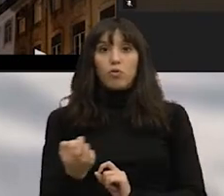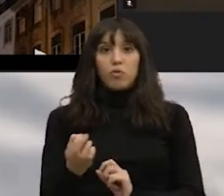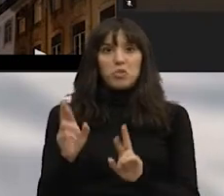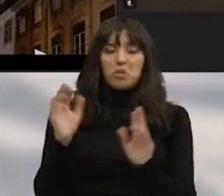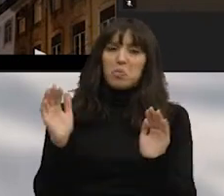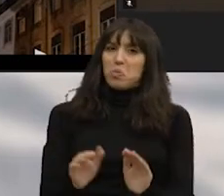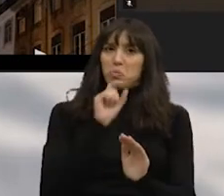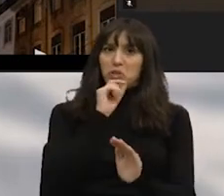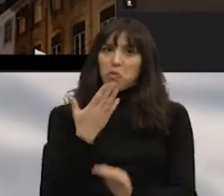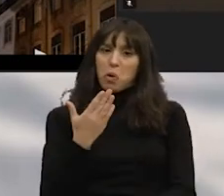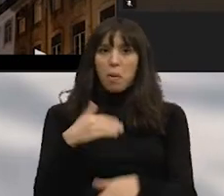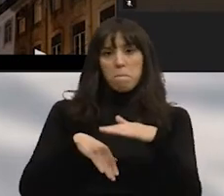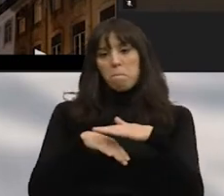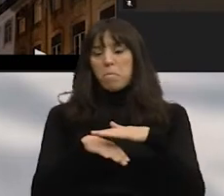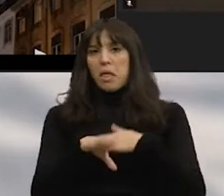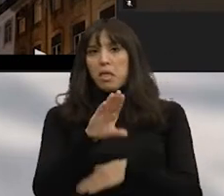agora nos 10 km por hora.